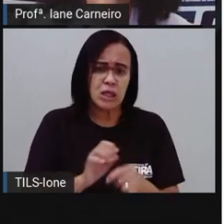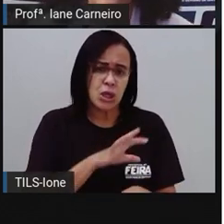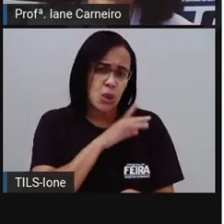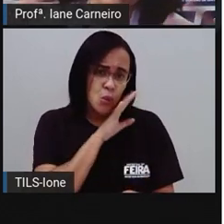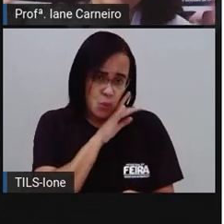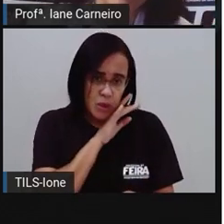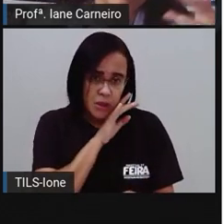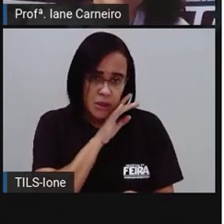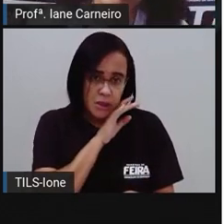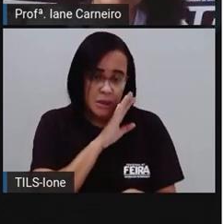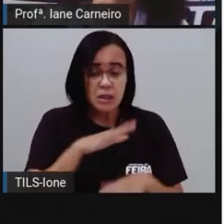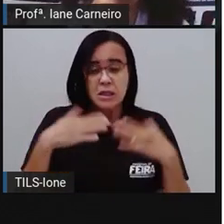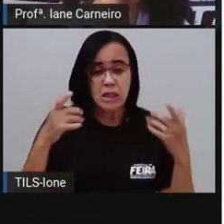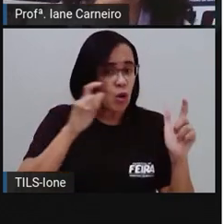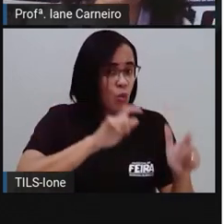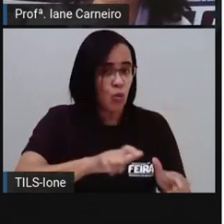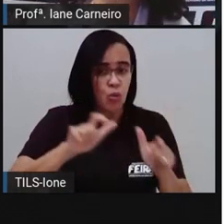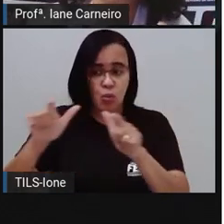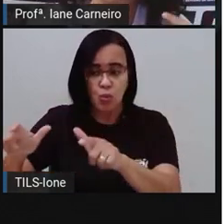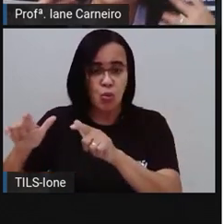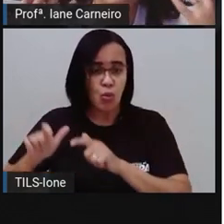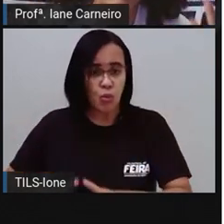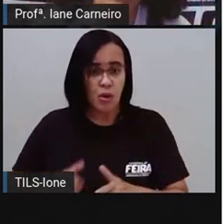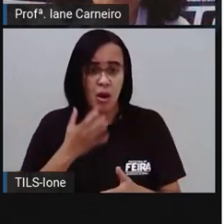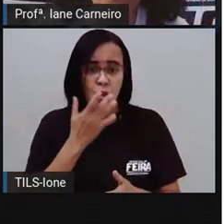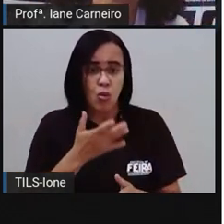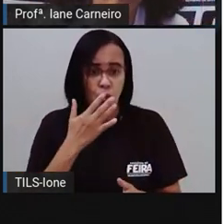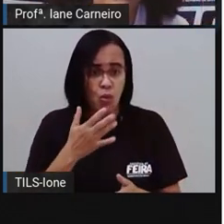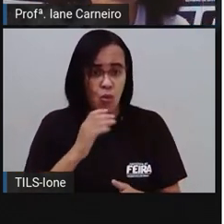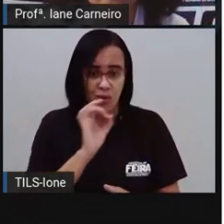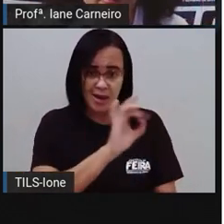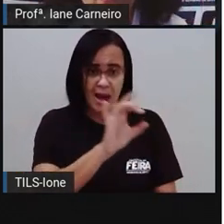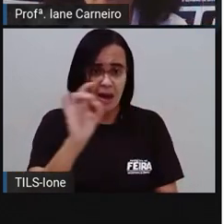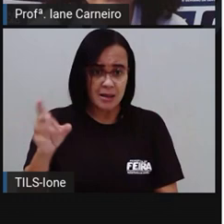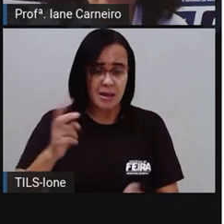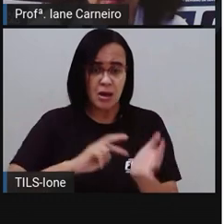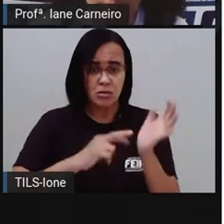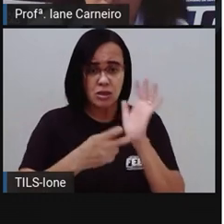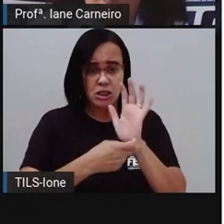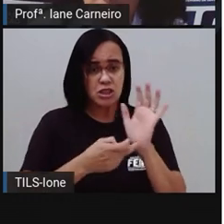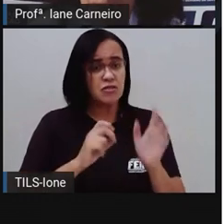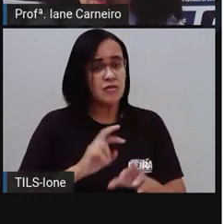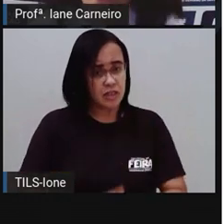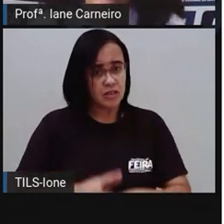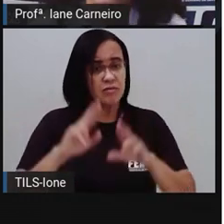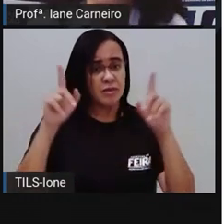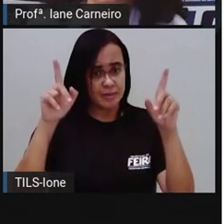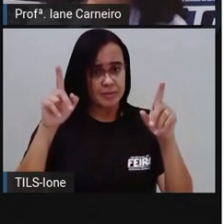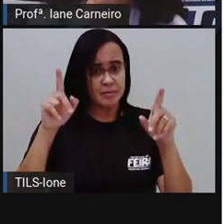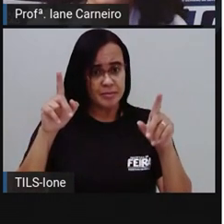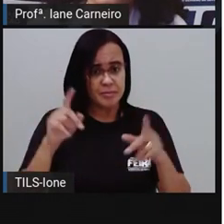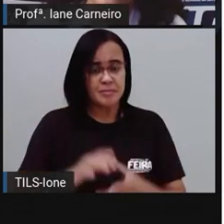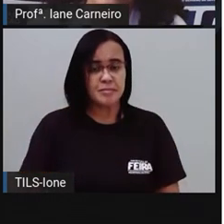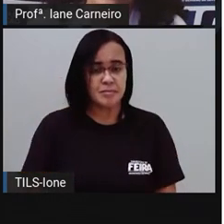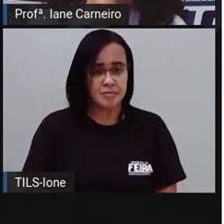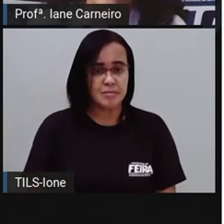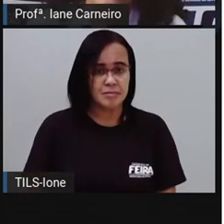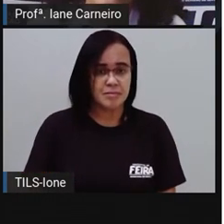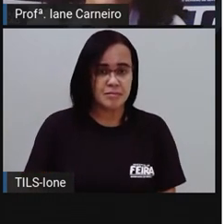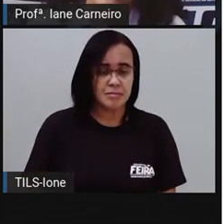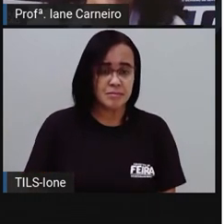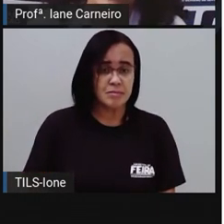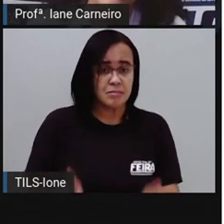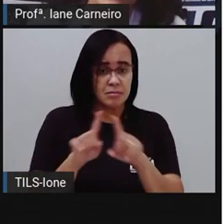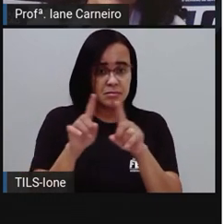estejamos, as coisas vão ter significados e sentidos diferentes para as pessoas, tá certo? Vamos ver outra cor, ó.